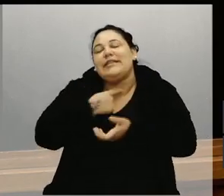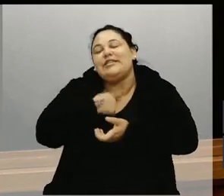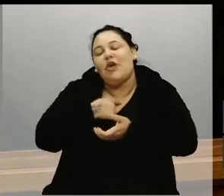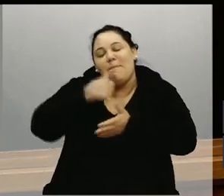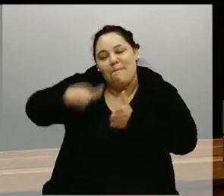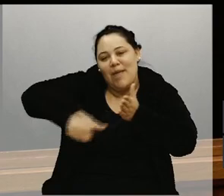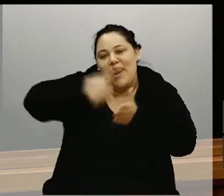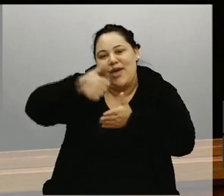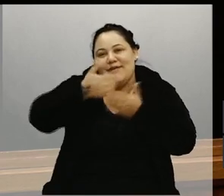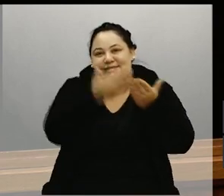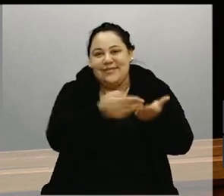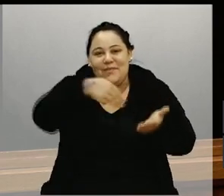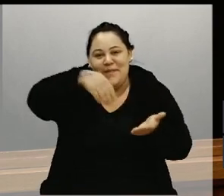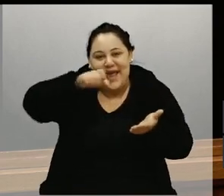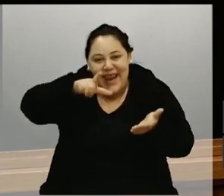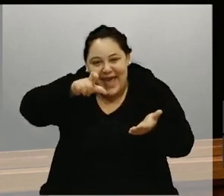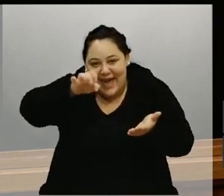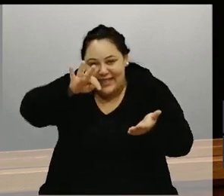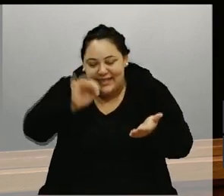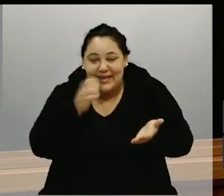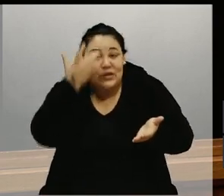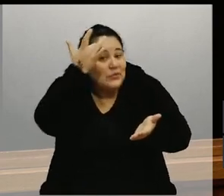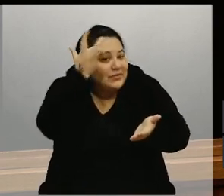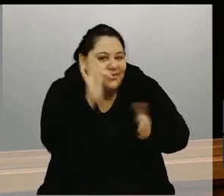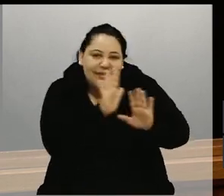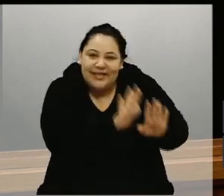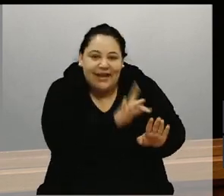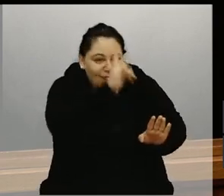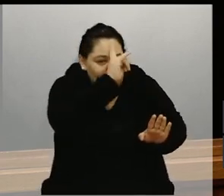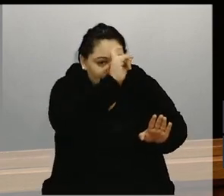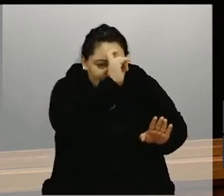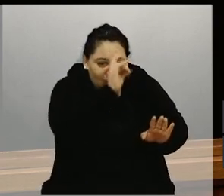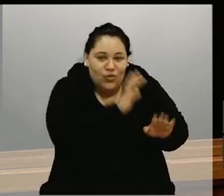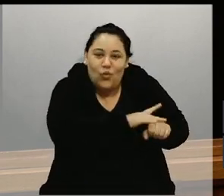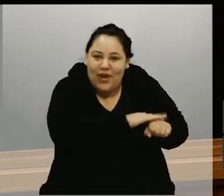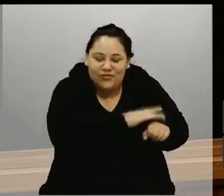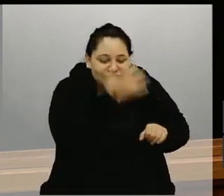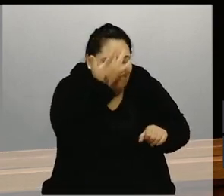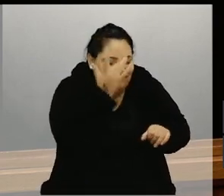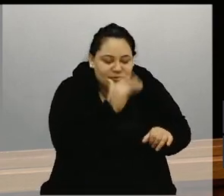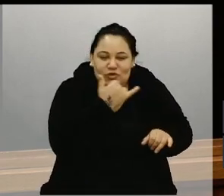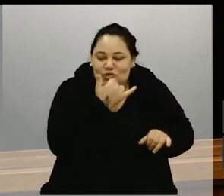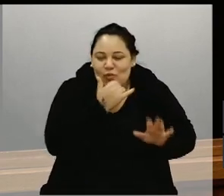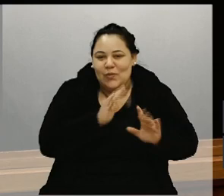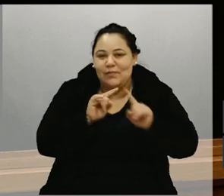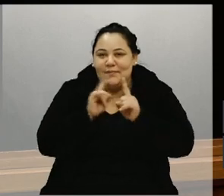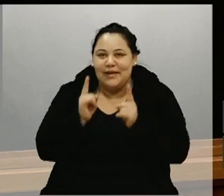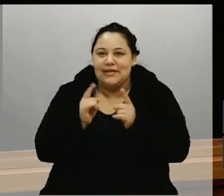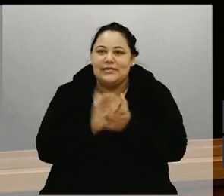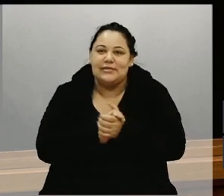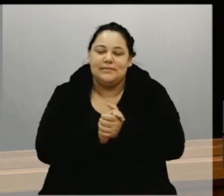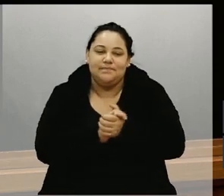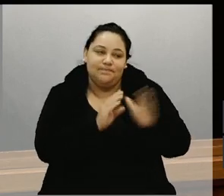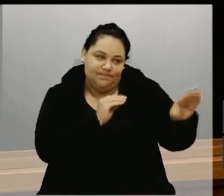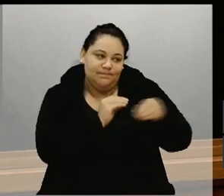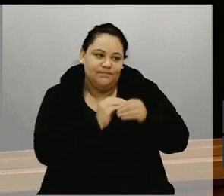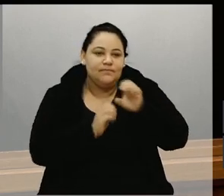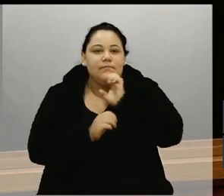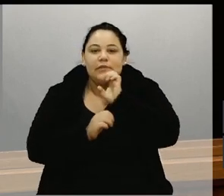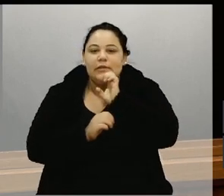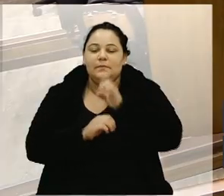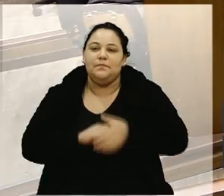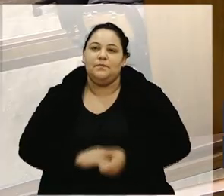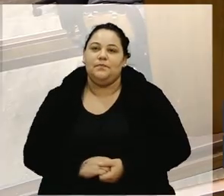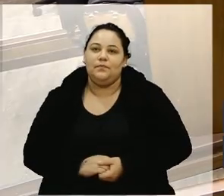Melete, não sabia que ele estava hospitalizado, mas muito oportuno. Sua parte, vereadora Estela. Muito